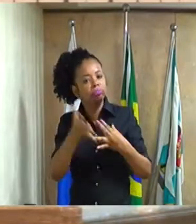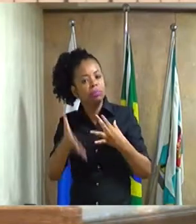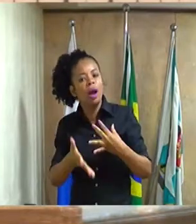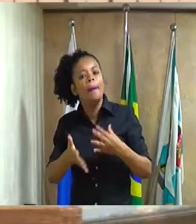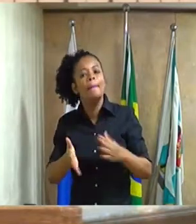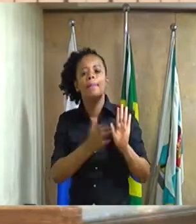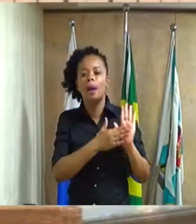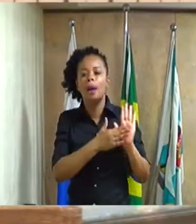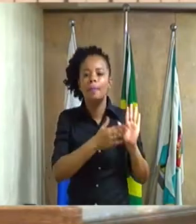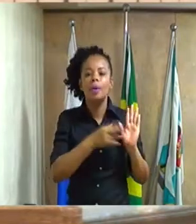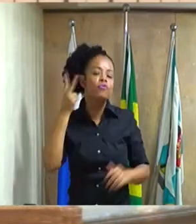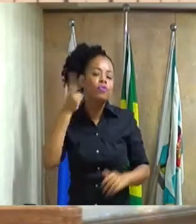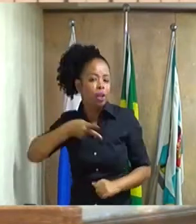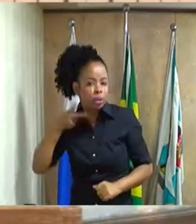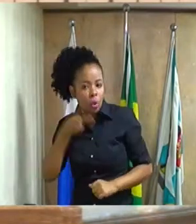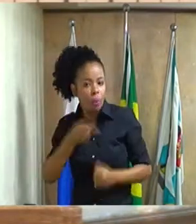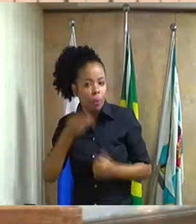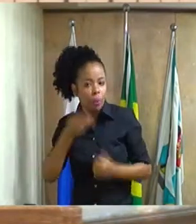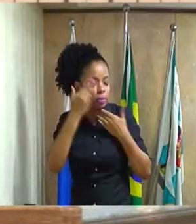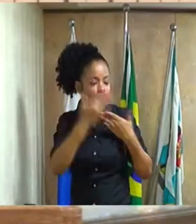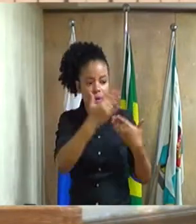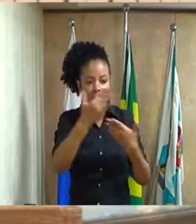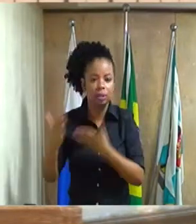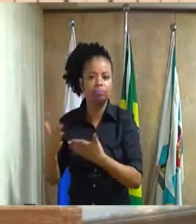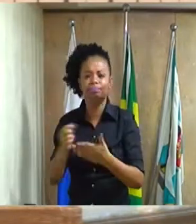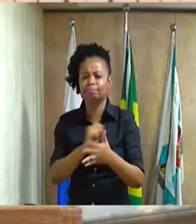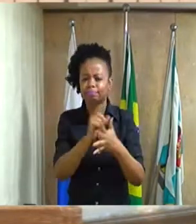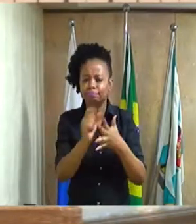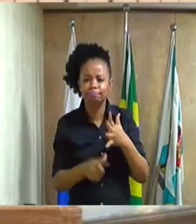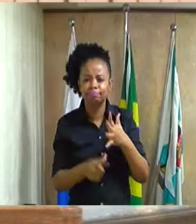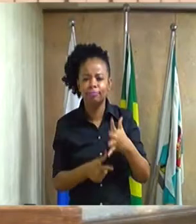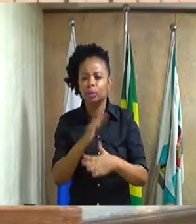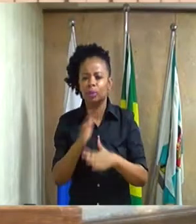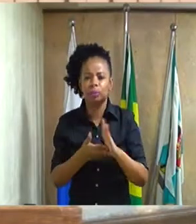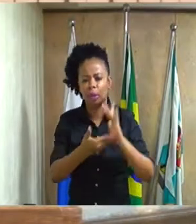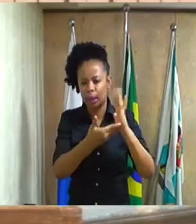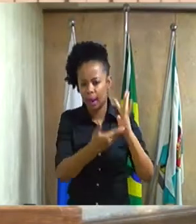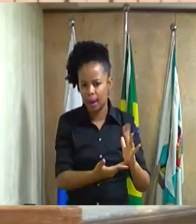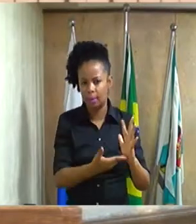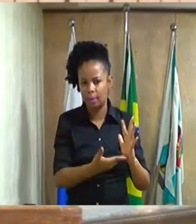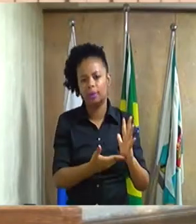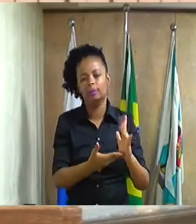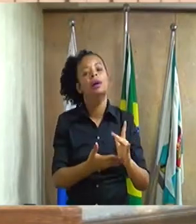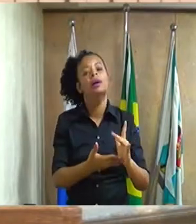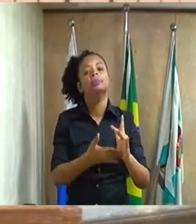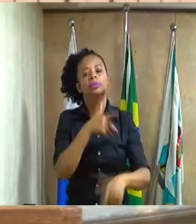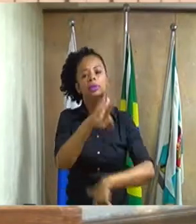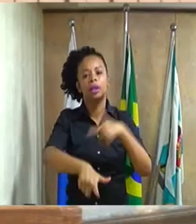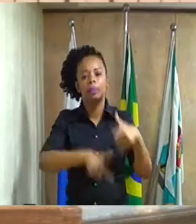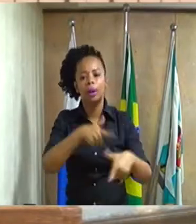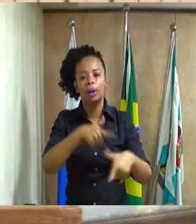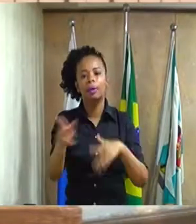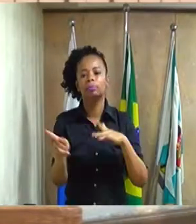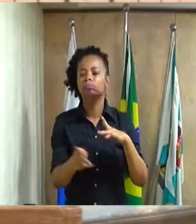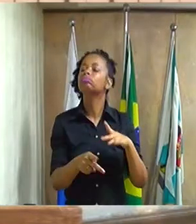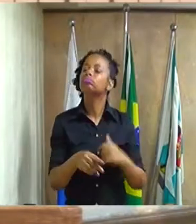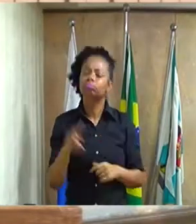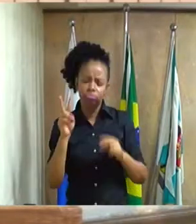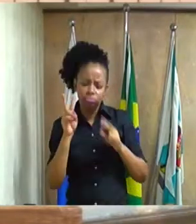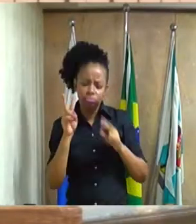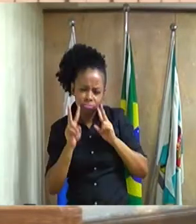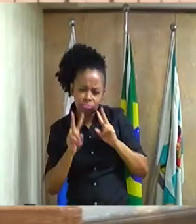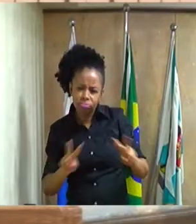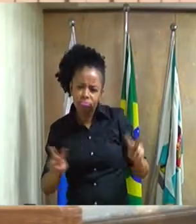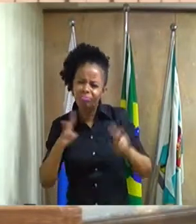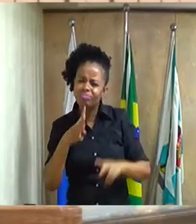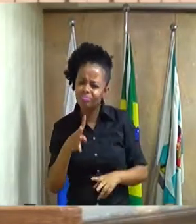agradecimentos e por esta casa está também fazendo a sua parte que é reconhecer aquilo